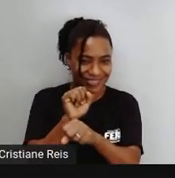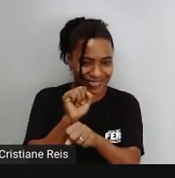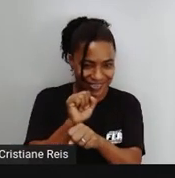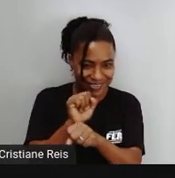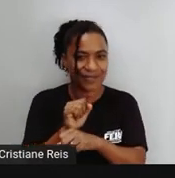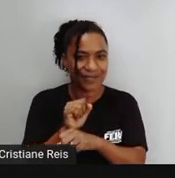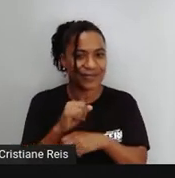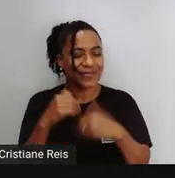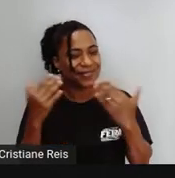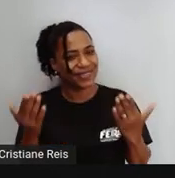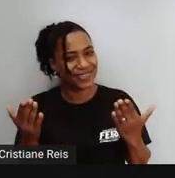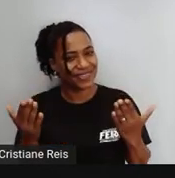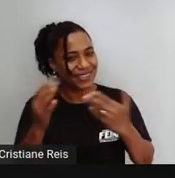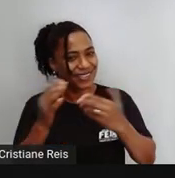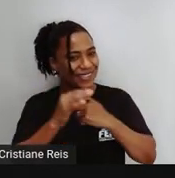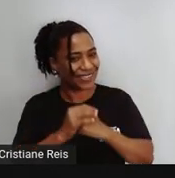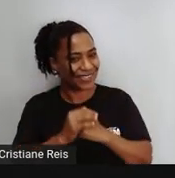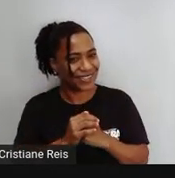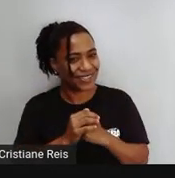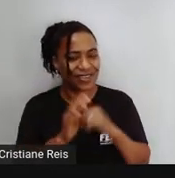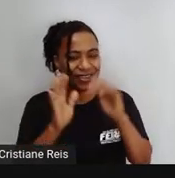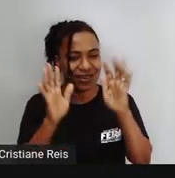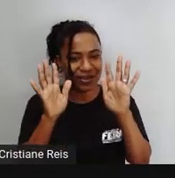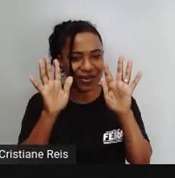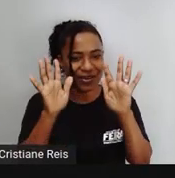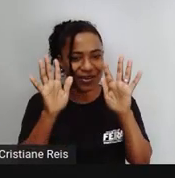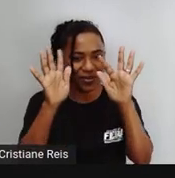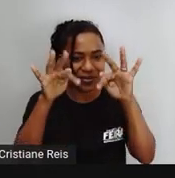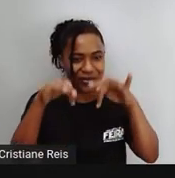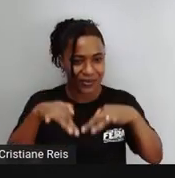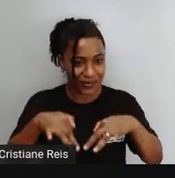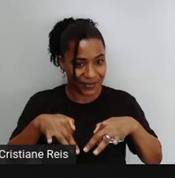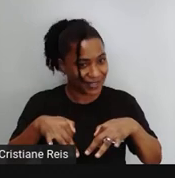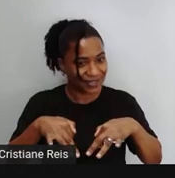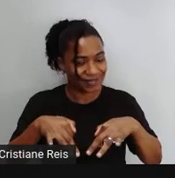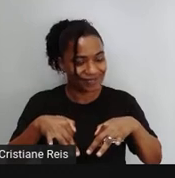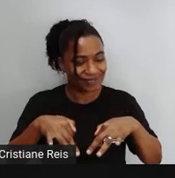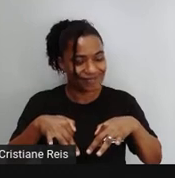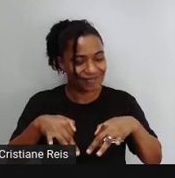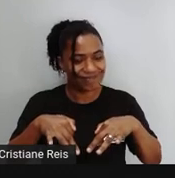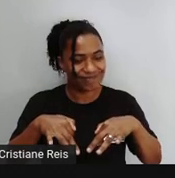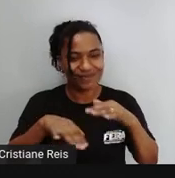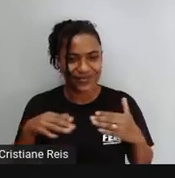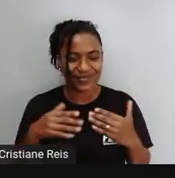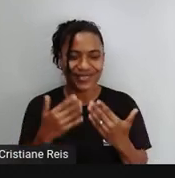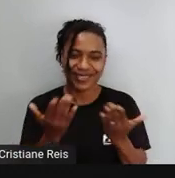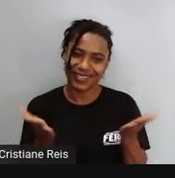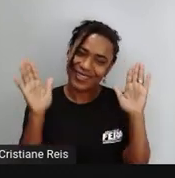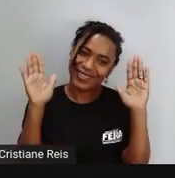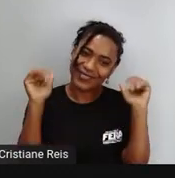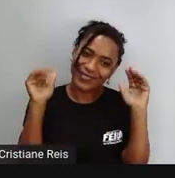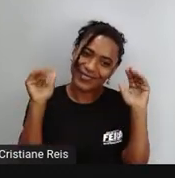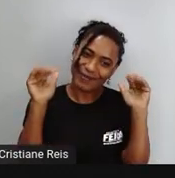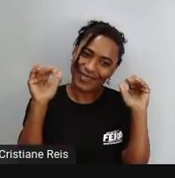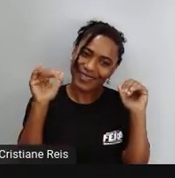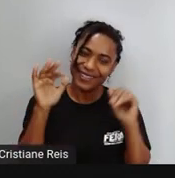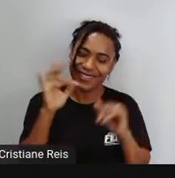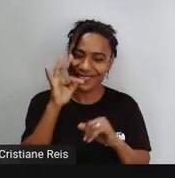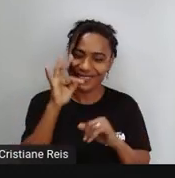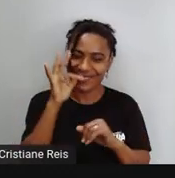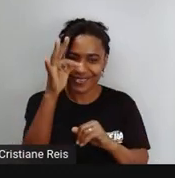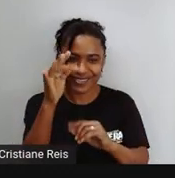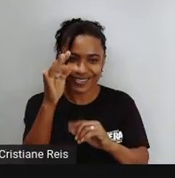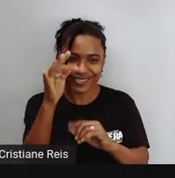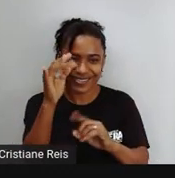E chegamos então Ao final da nossa aula De hoje See you next class Bye Vejo vocês Na próxima